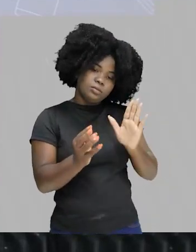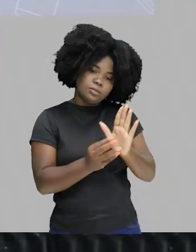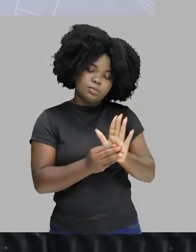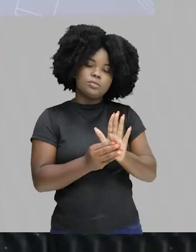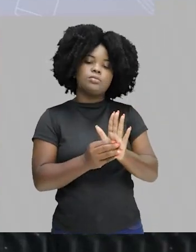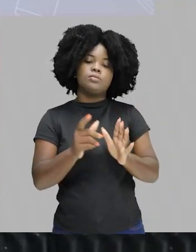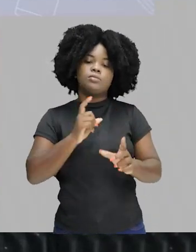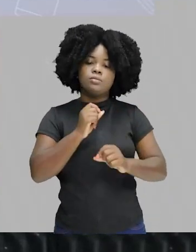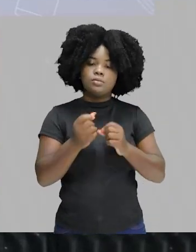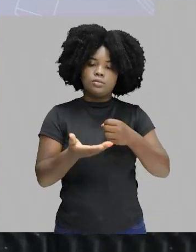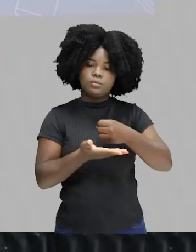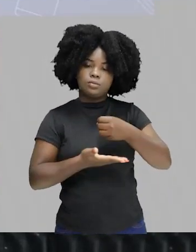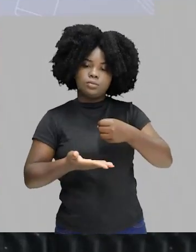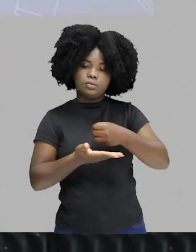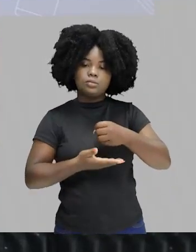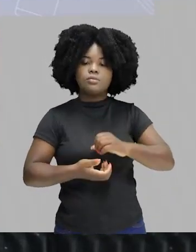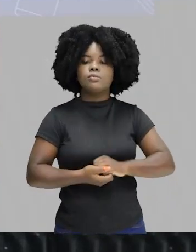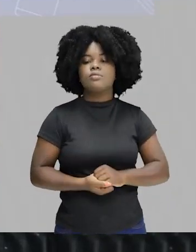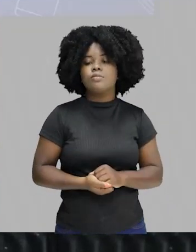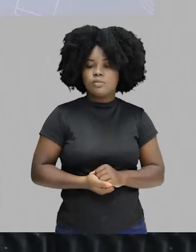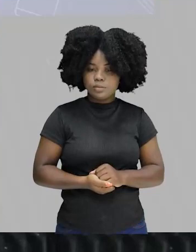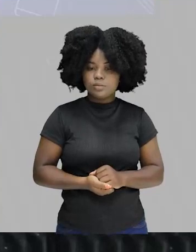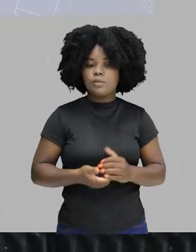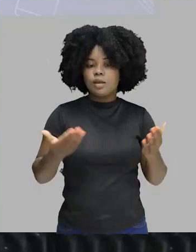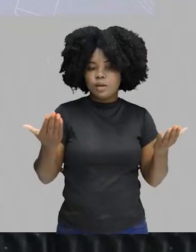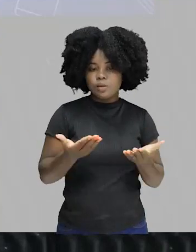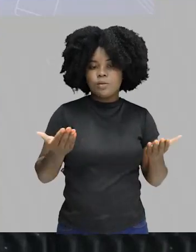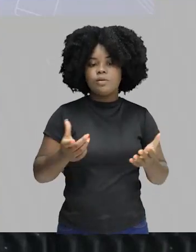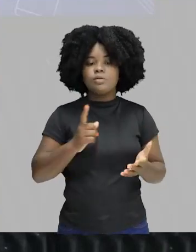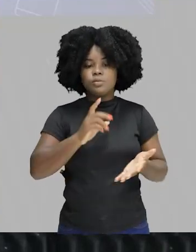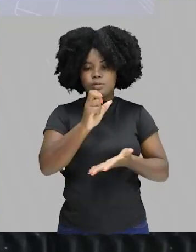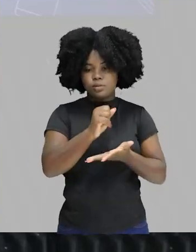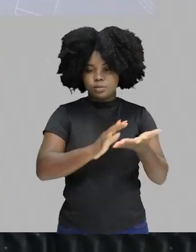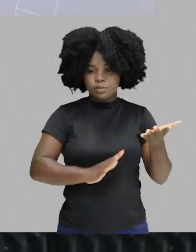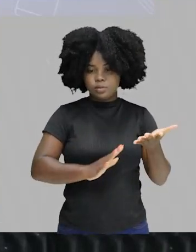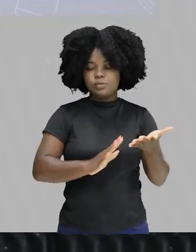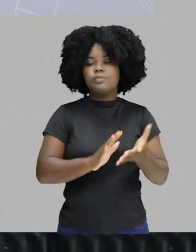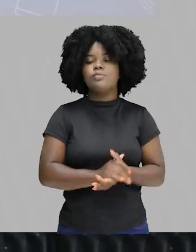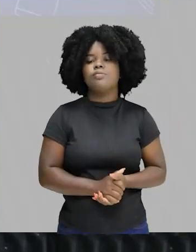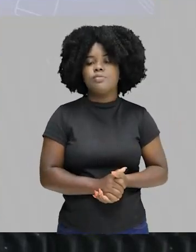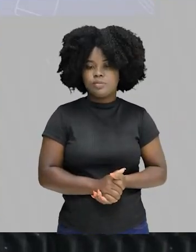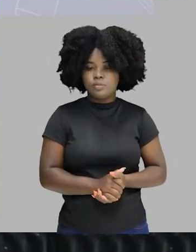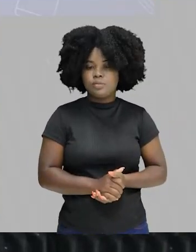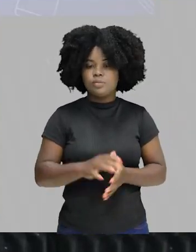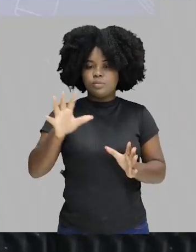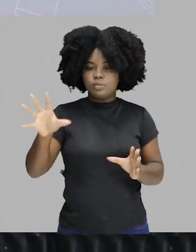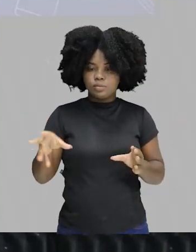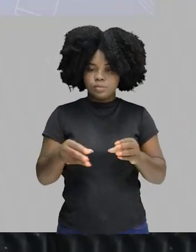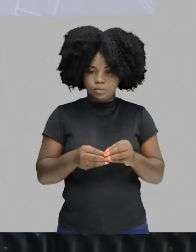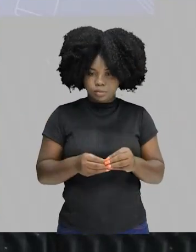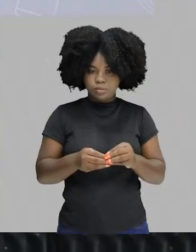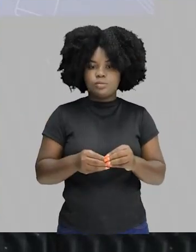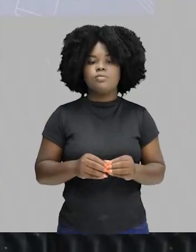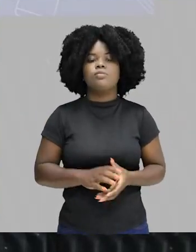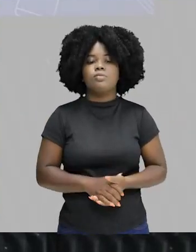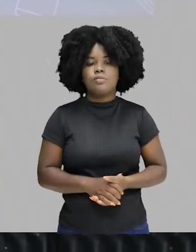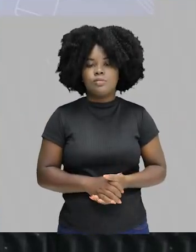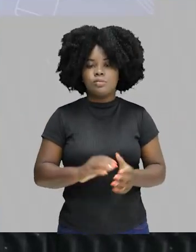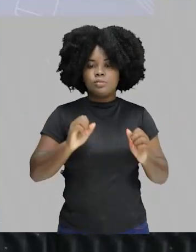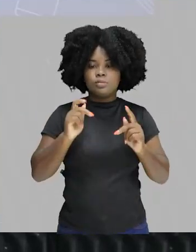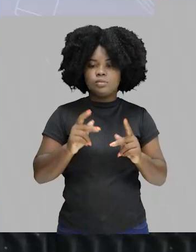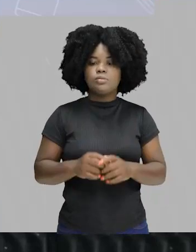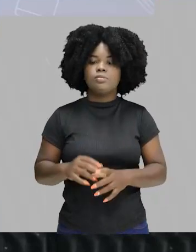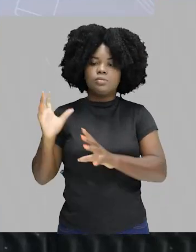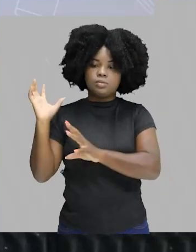traz para a gente uma base, e aqui nós vamos complementar com os nossos exercícios. Então, muito bom que tu vá ali até a base, até os